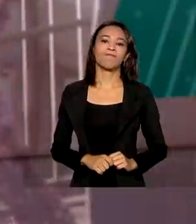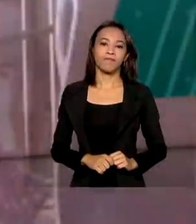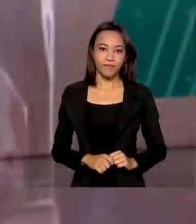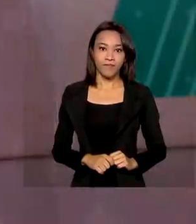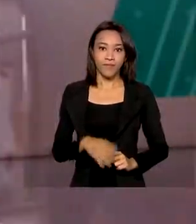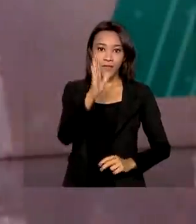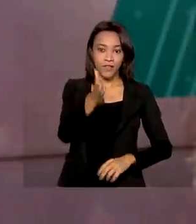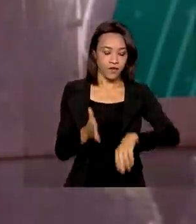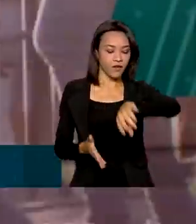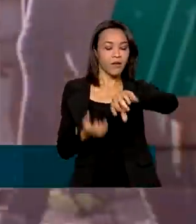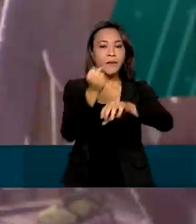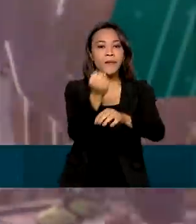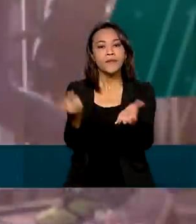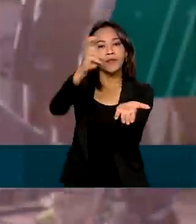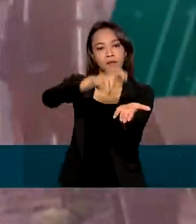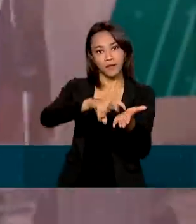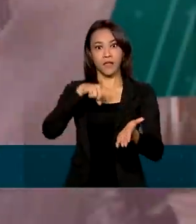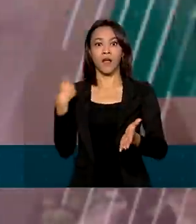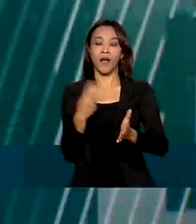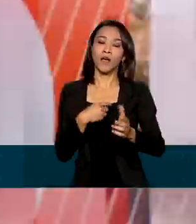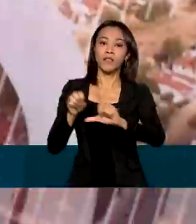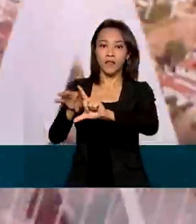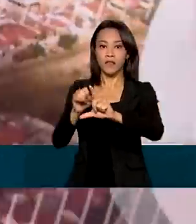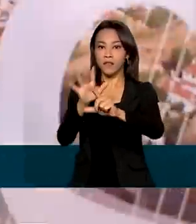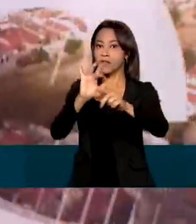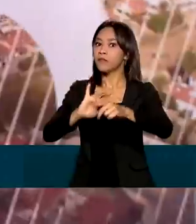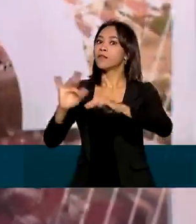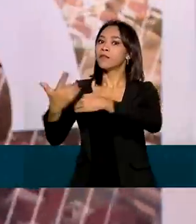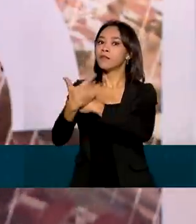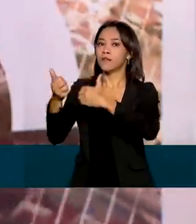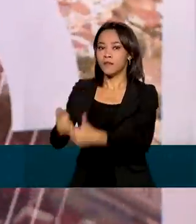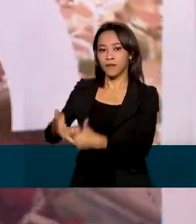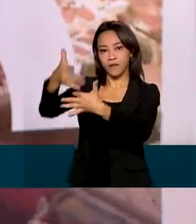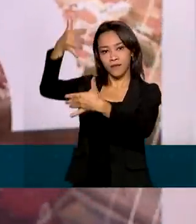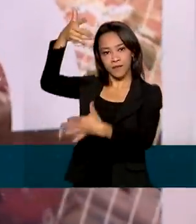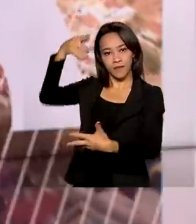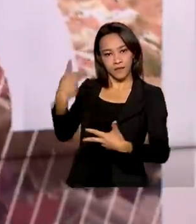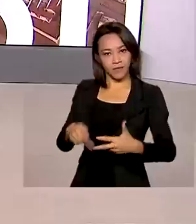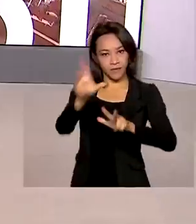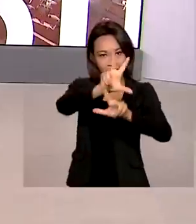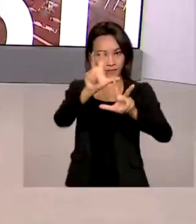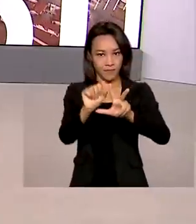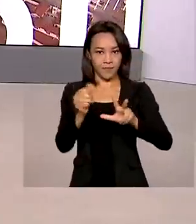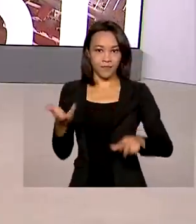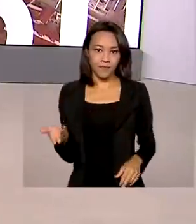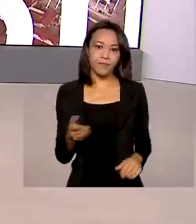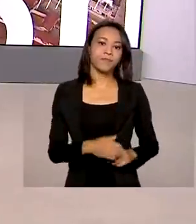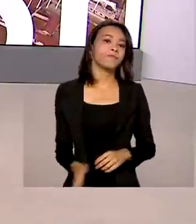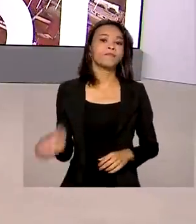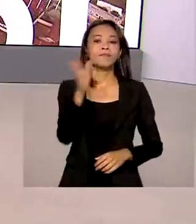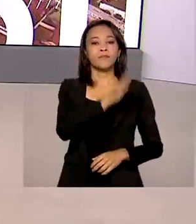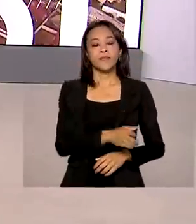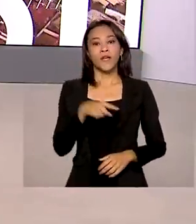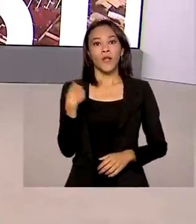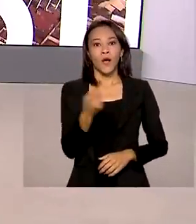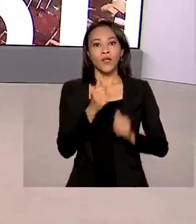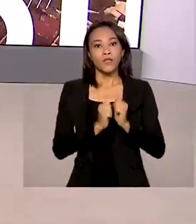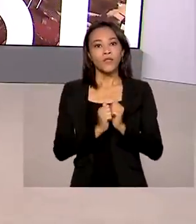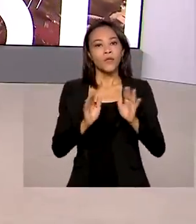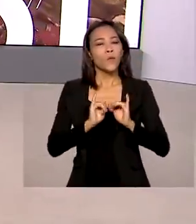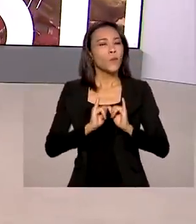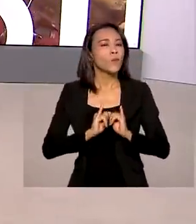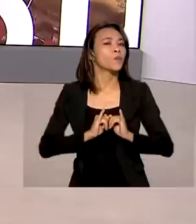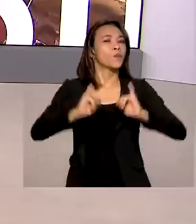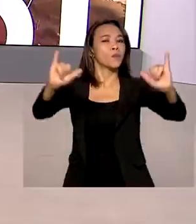Oito horas agora, estamos ao vivo pelas redes sociais da TV Brasil. Abrimos essa edição com um recado